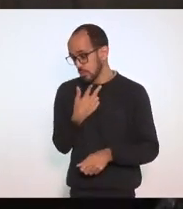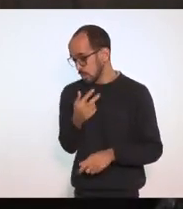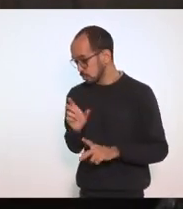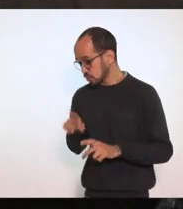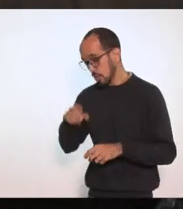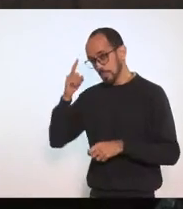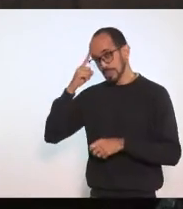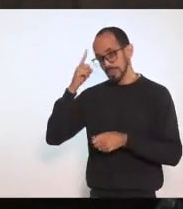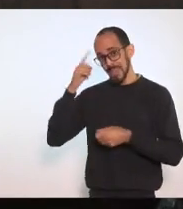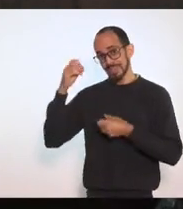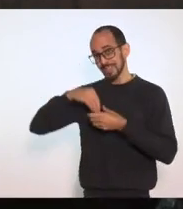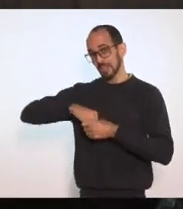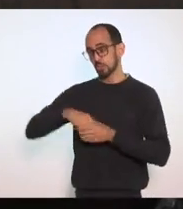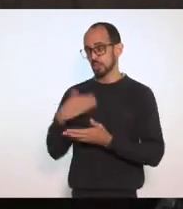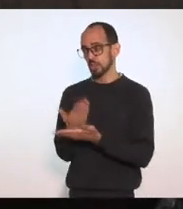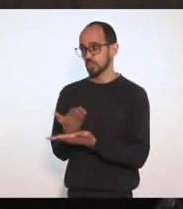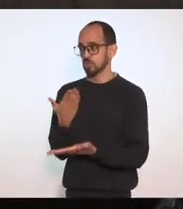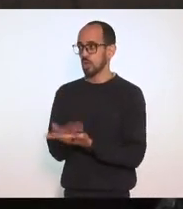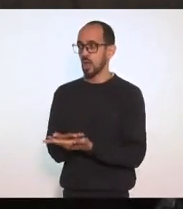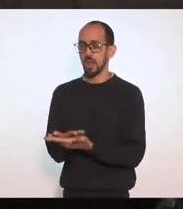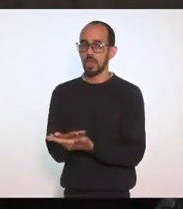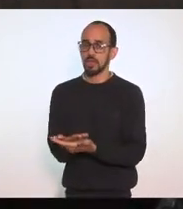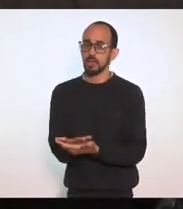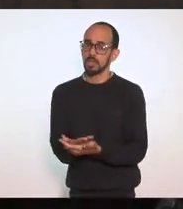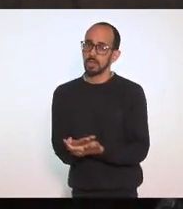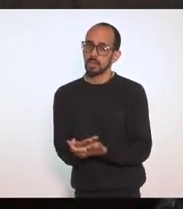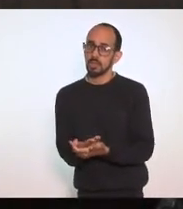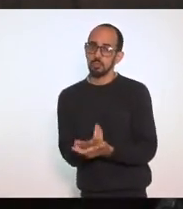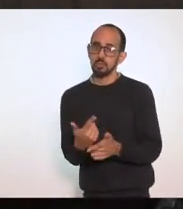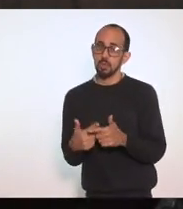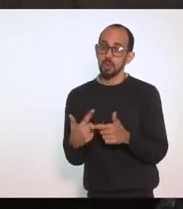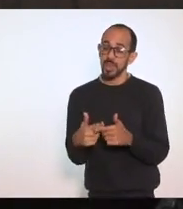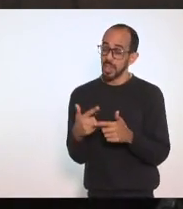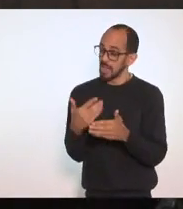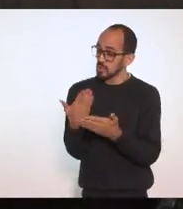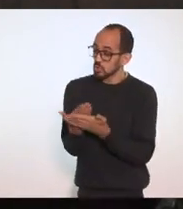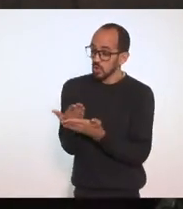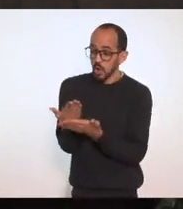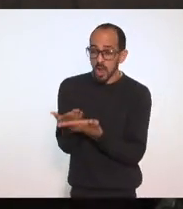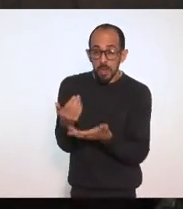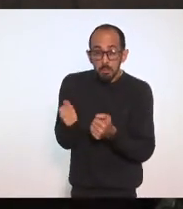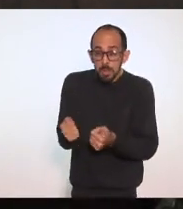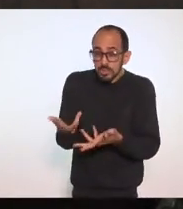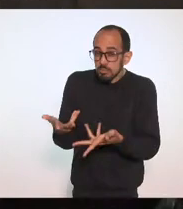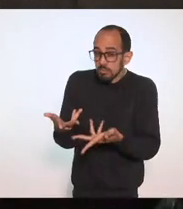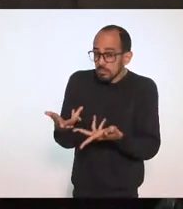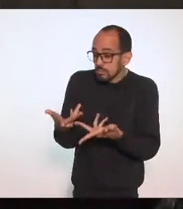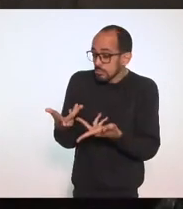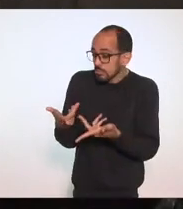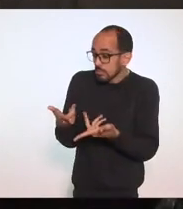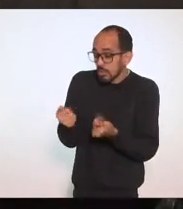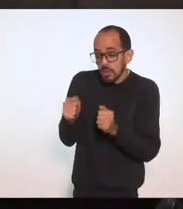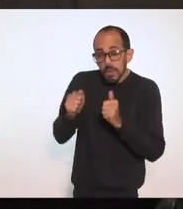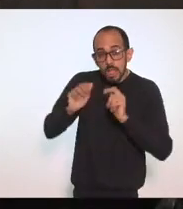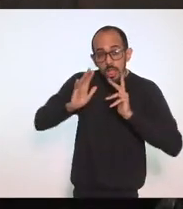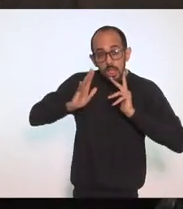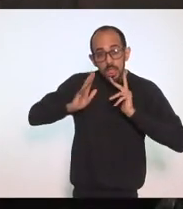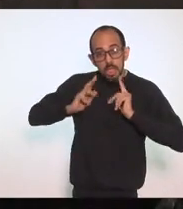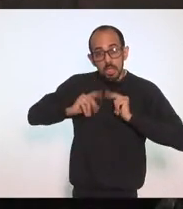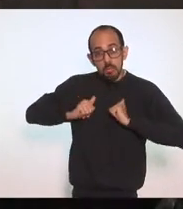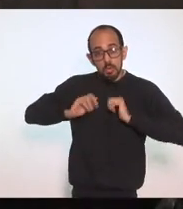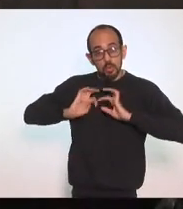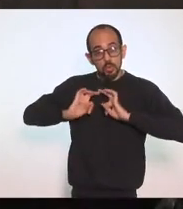escolas Que por mais Que a escola Seja um primor Um primor No cumprimento Das medidas De